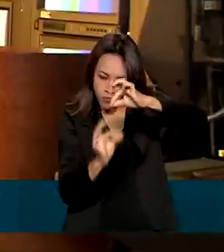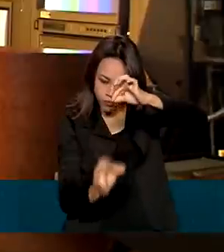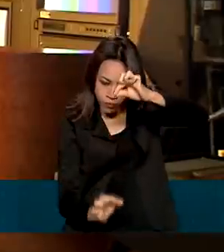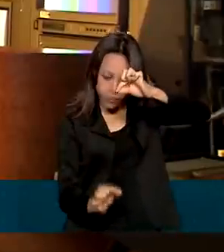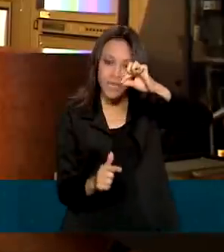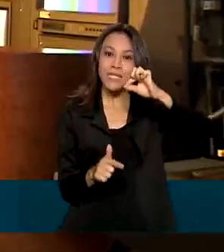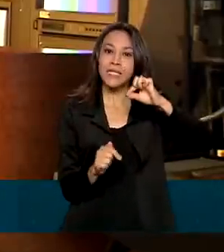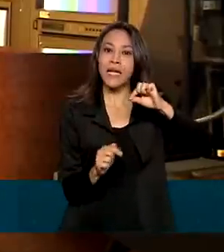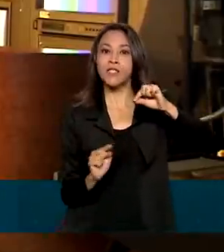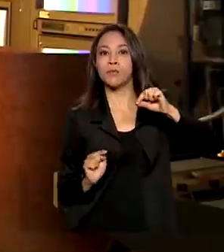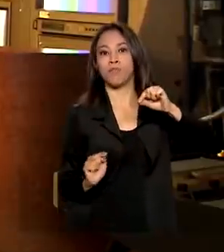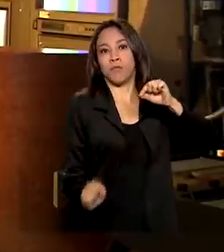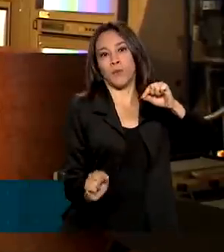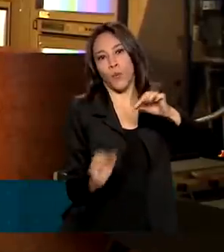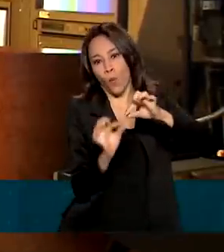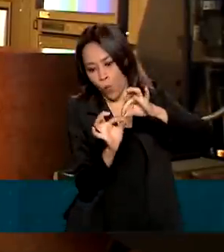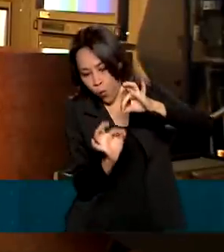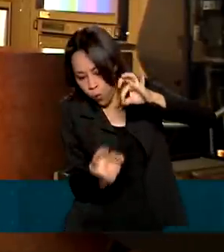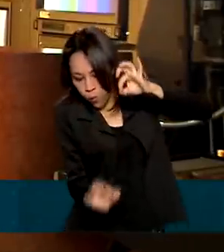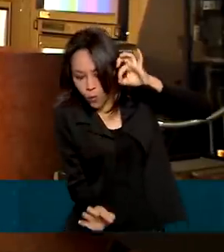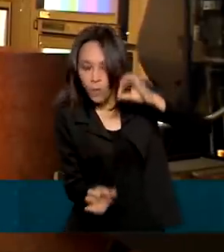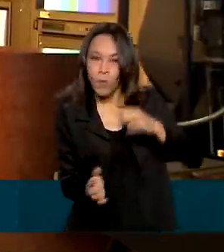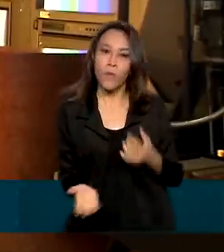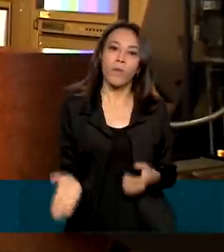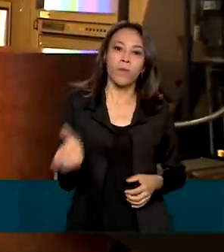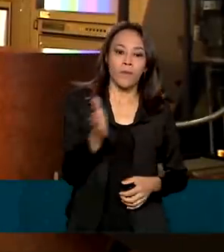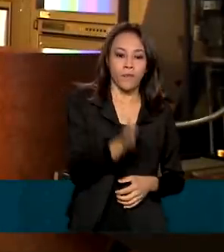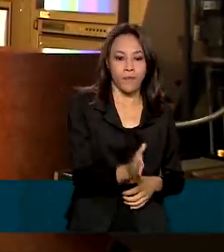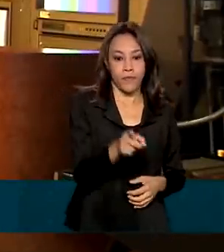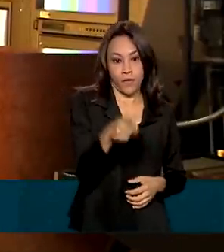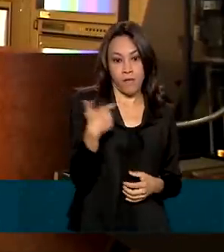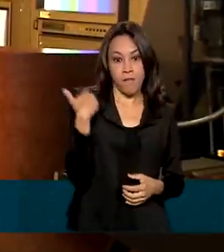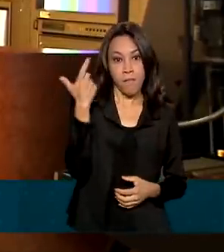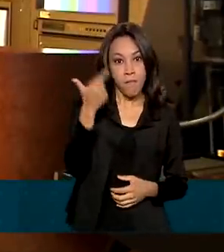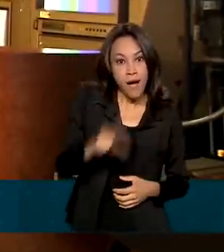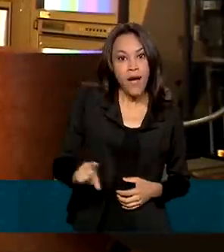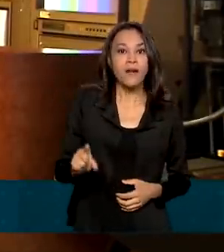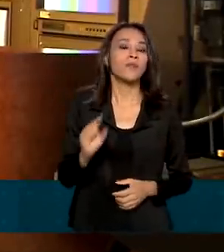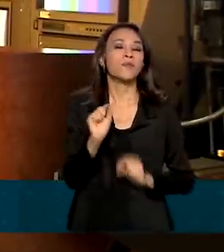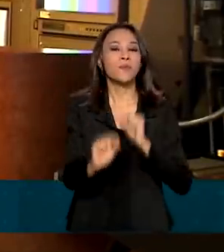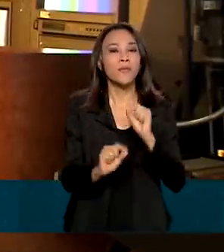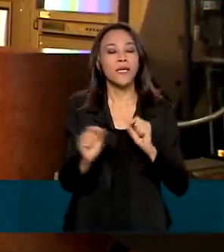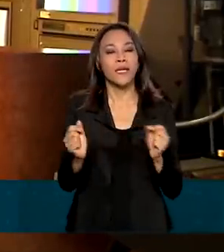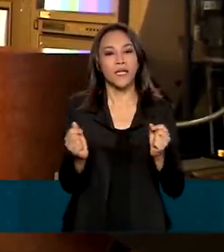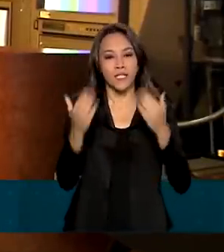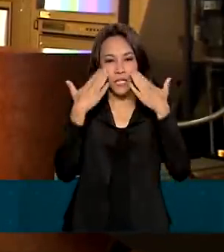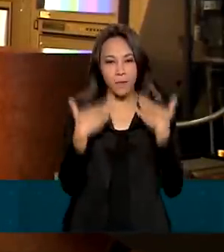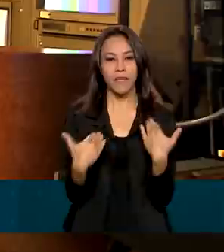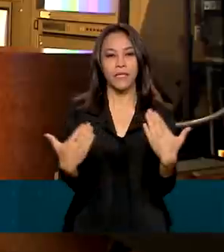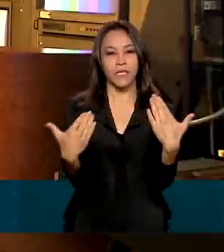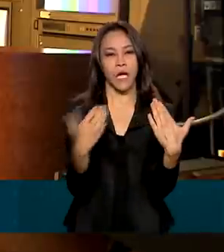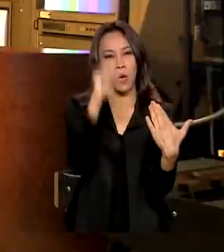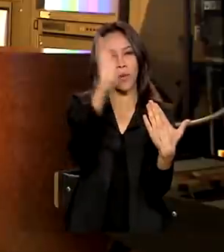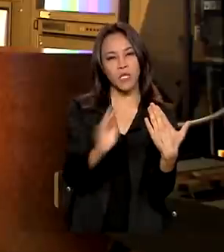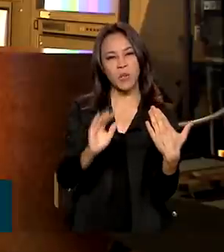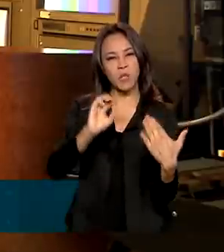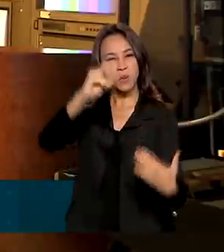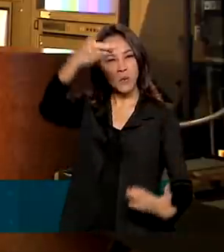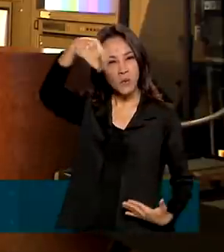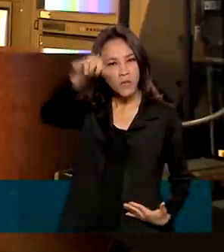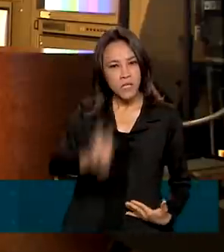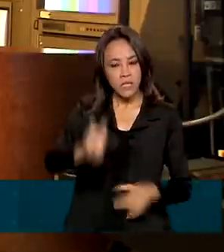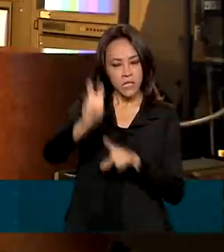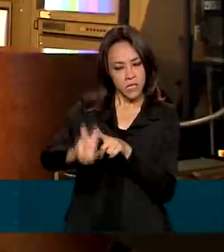permitirá, sem sombra de dúvida, dar mais um passo na direção de colocar o Brasil entre os cinco maiores produtores